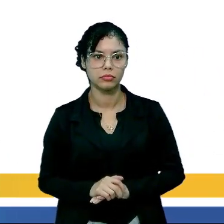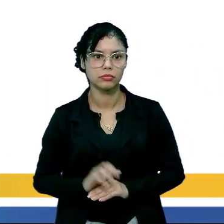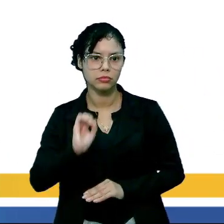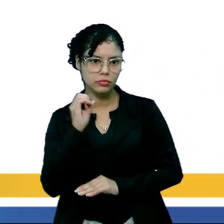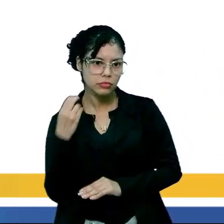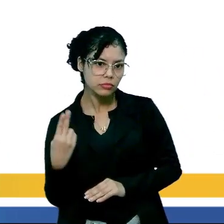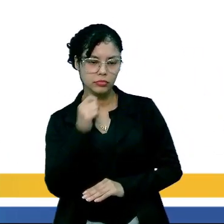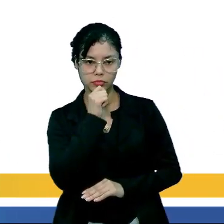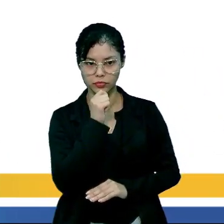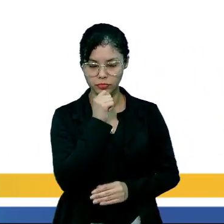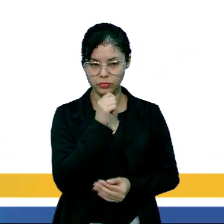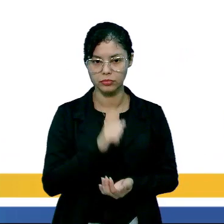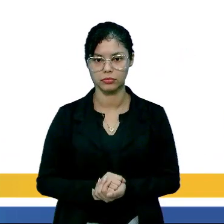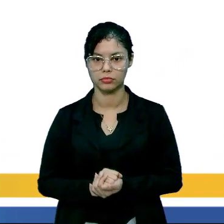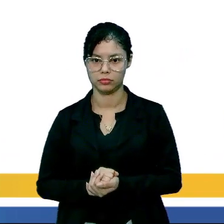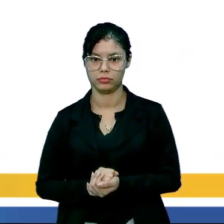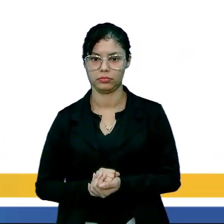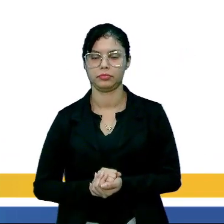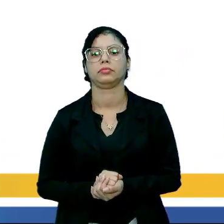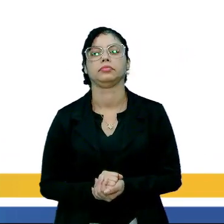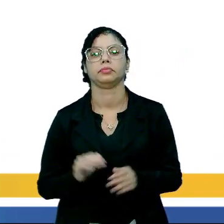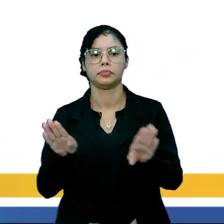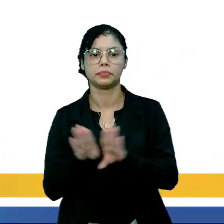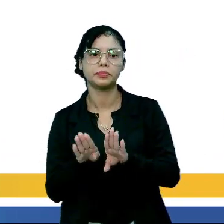seja, a interseção B.